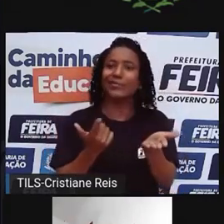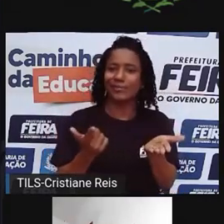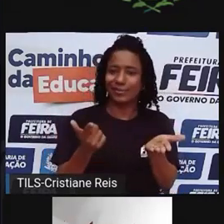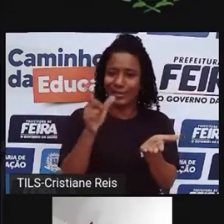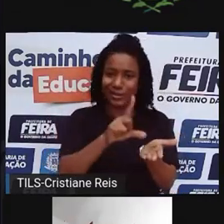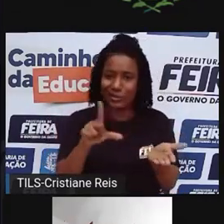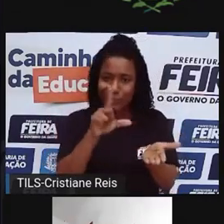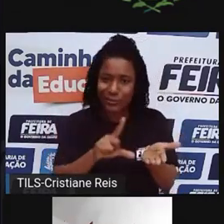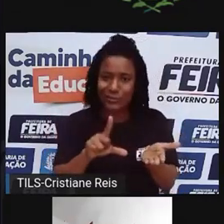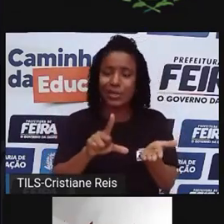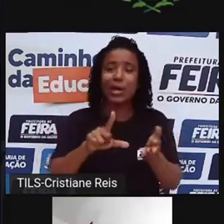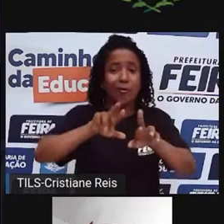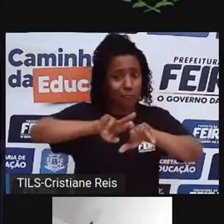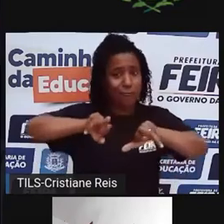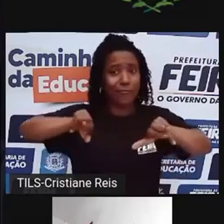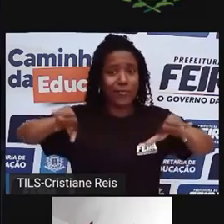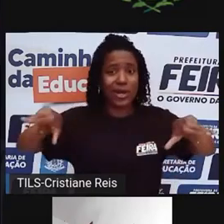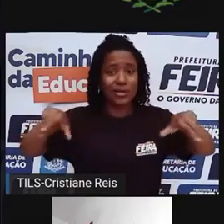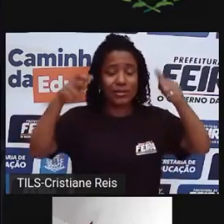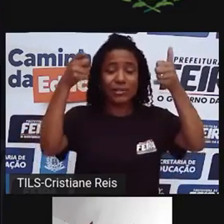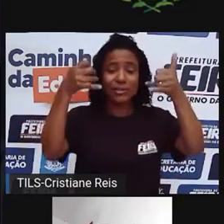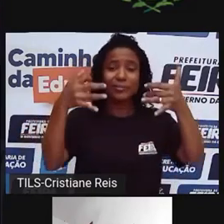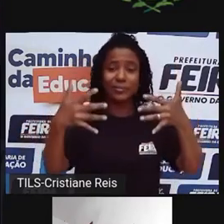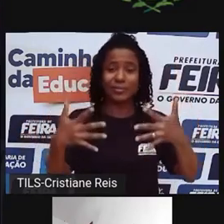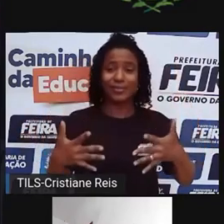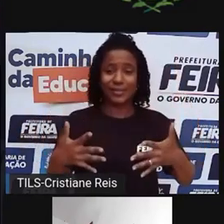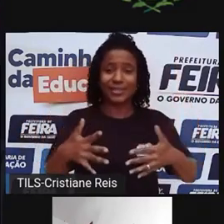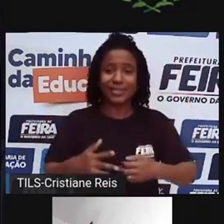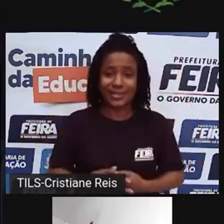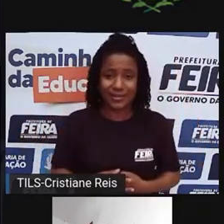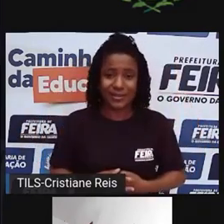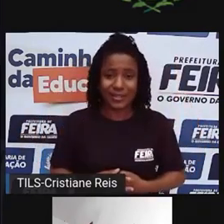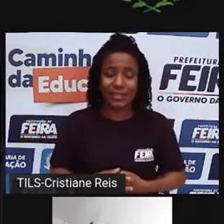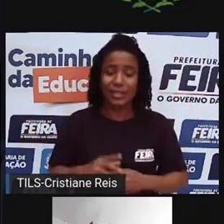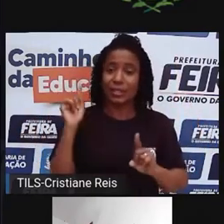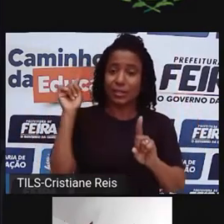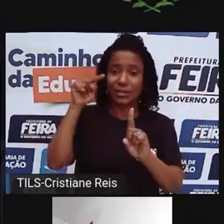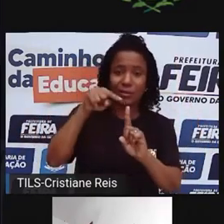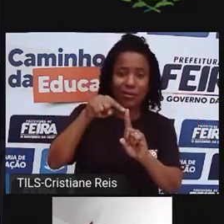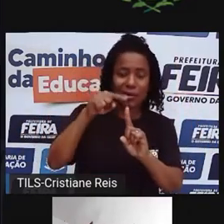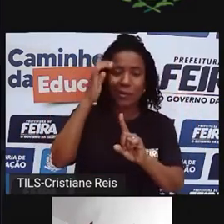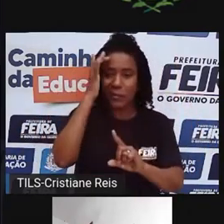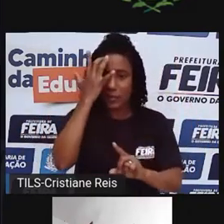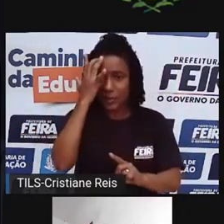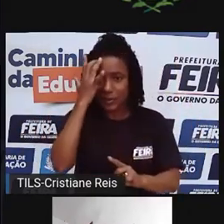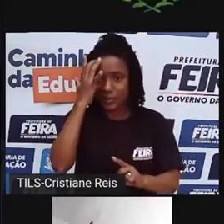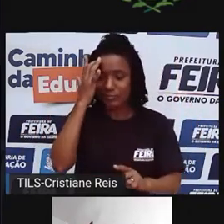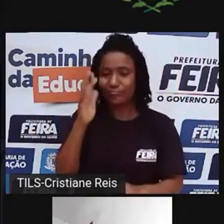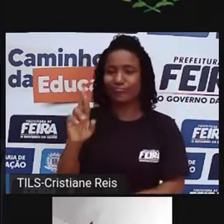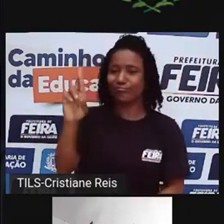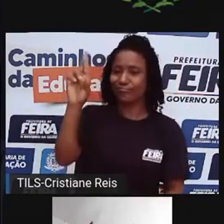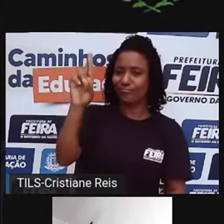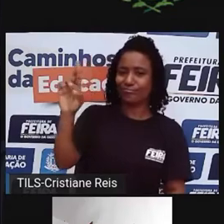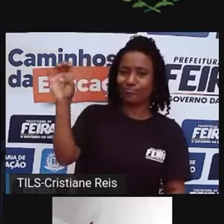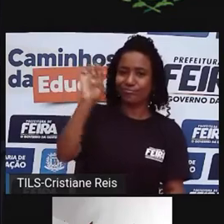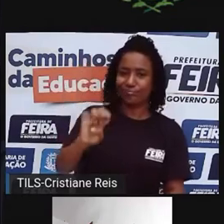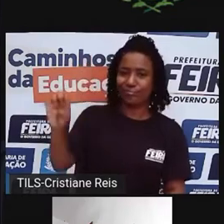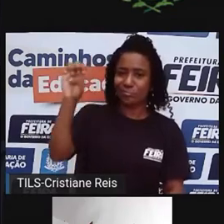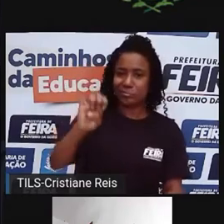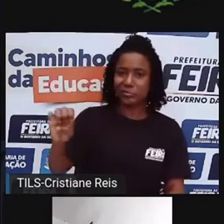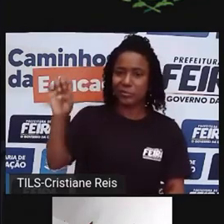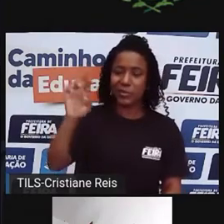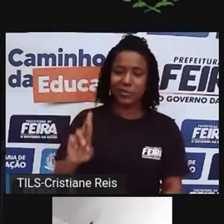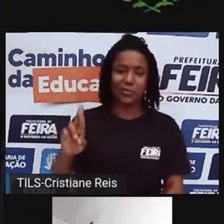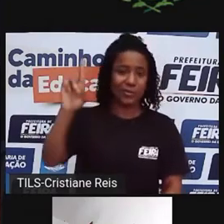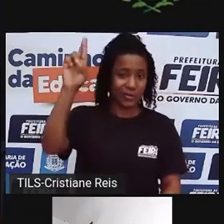paradidáticos, eles têm esse ponto de vista colonial, que colocam aquele europeu que chegou